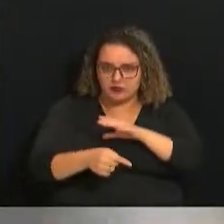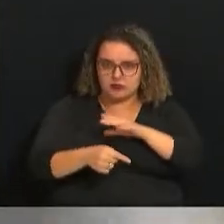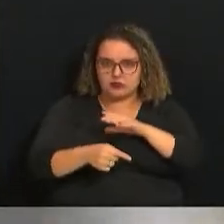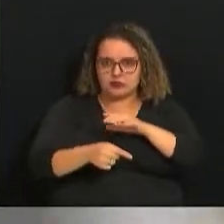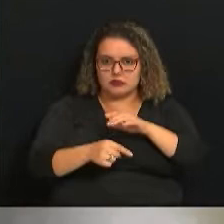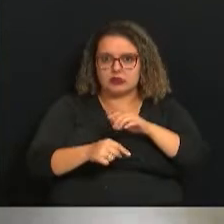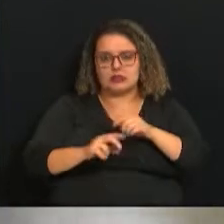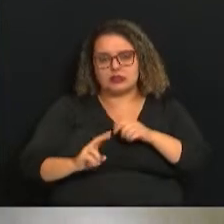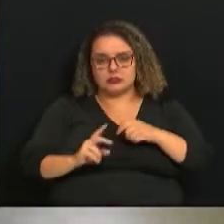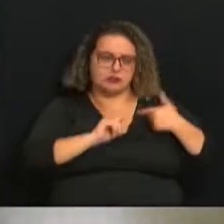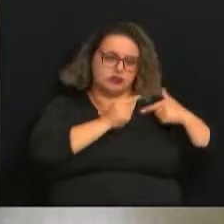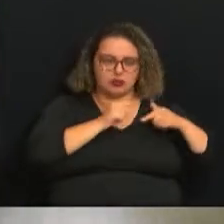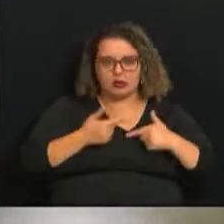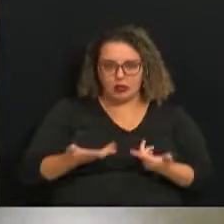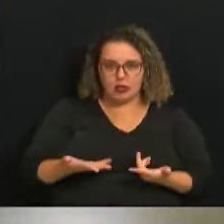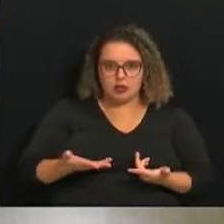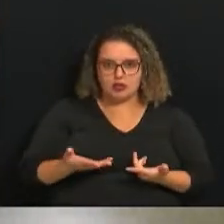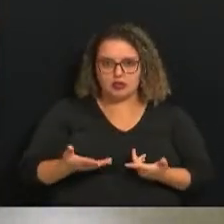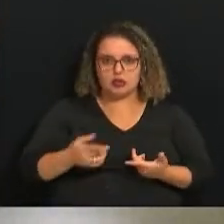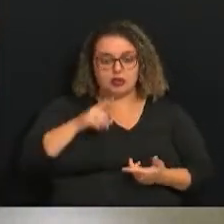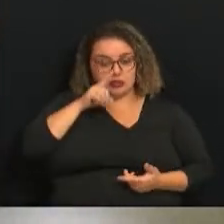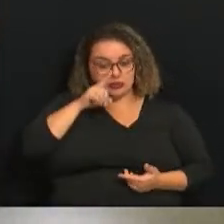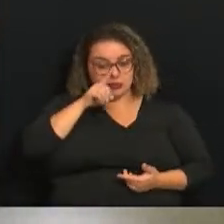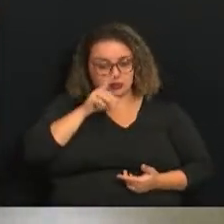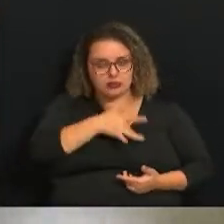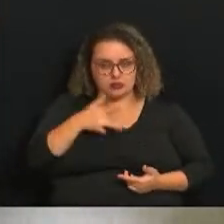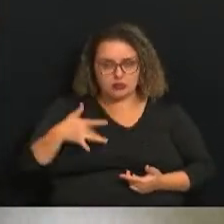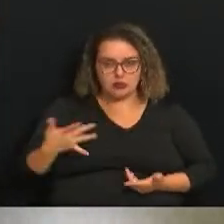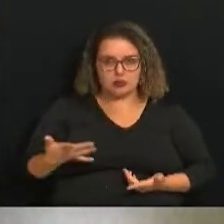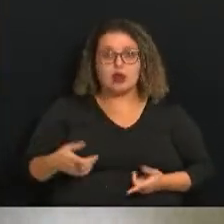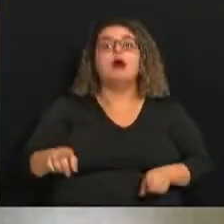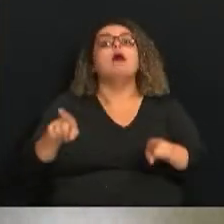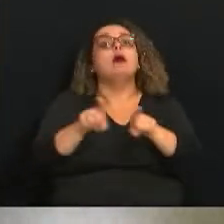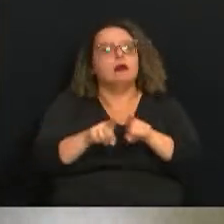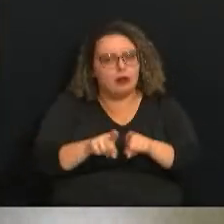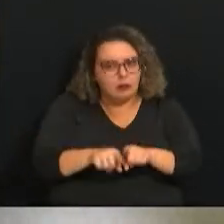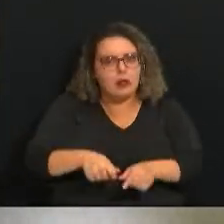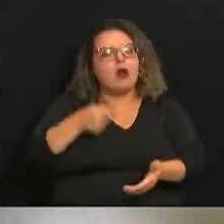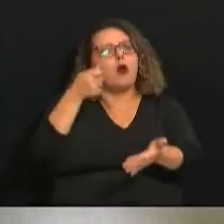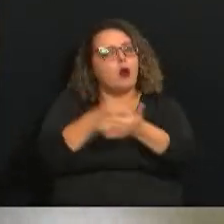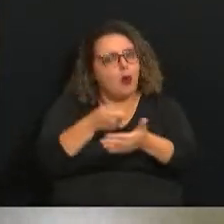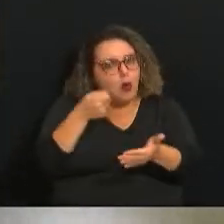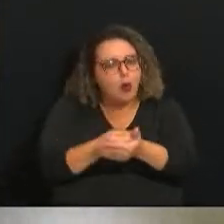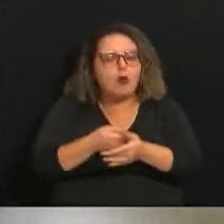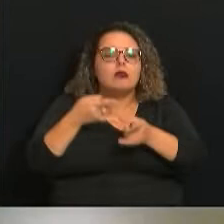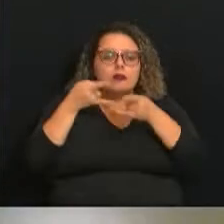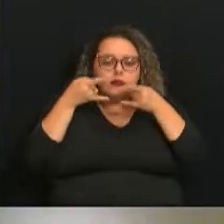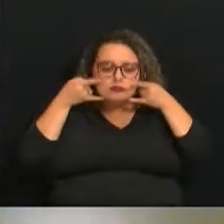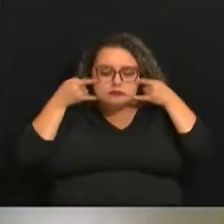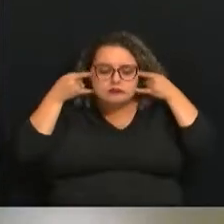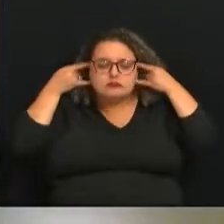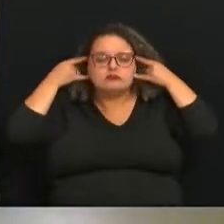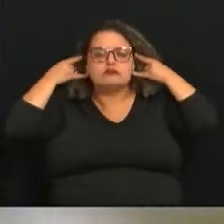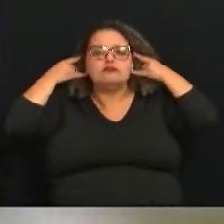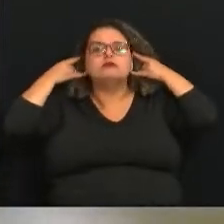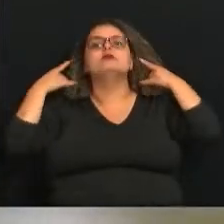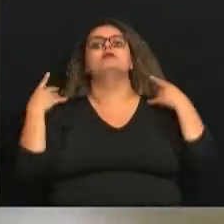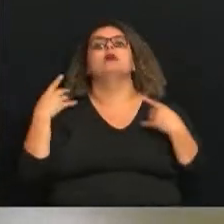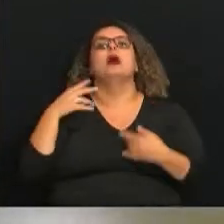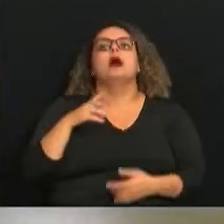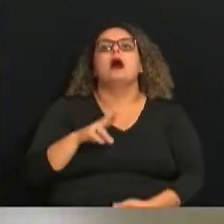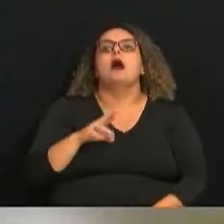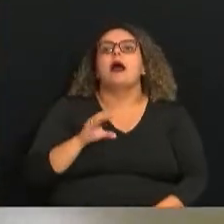colocam em situações de risco, também têm essa orientação do comitê científico, como uma recomendação, para